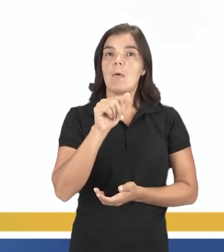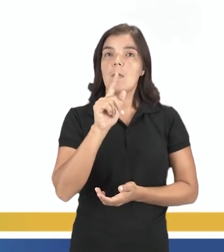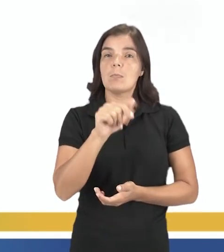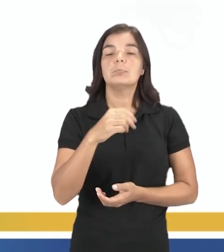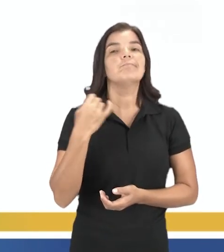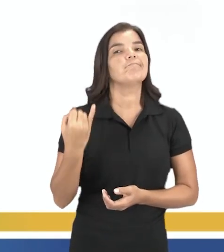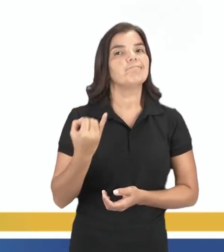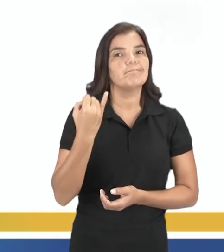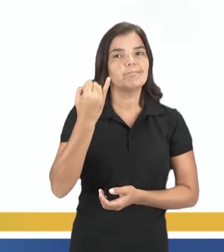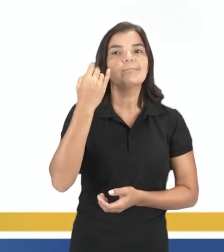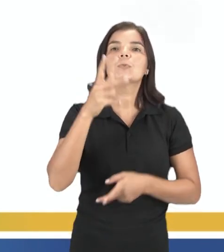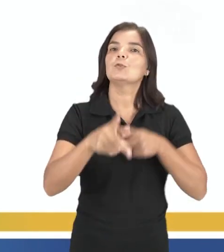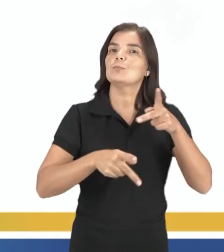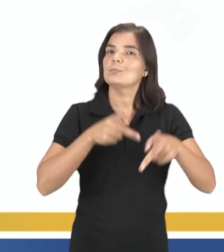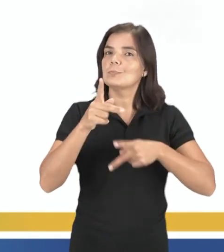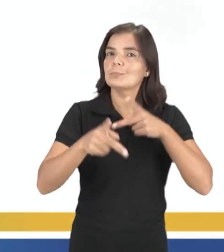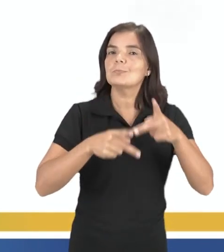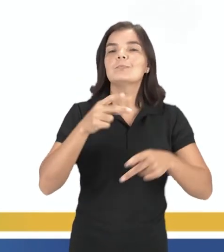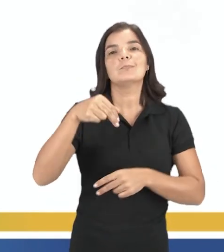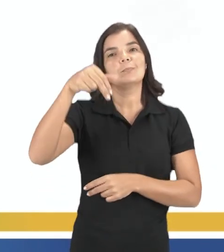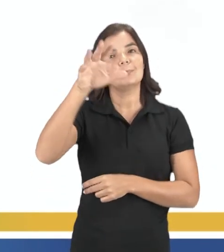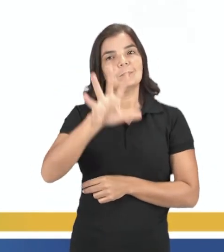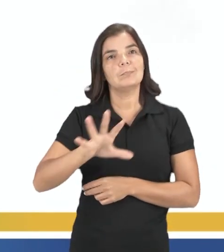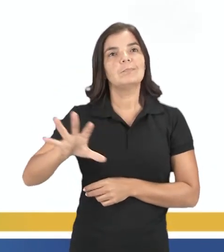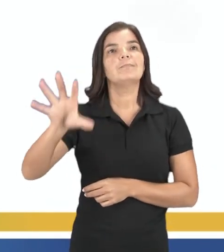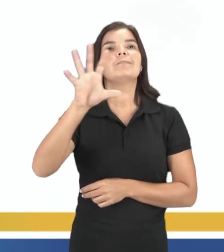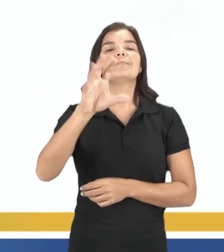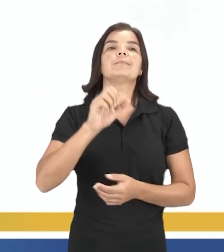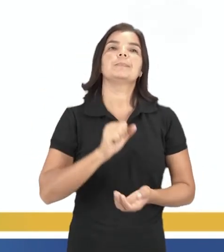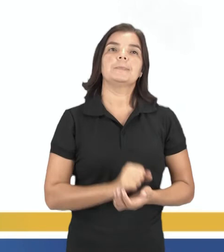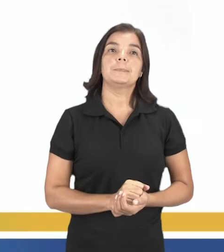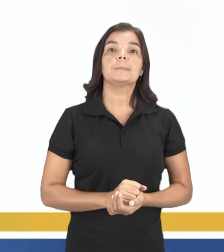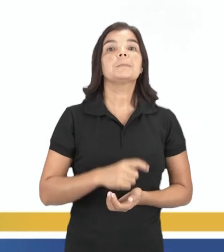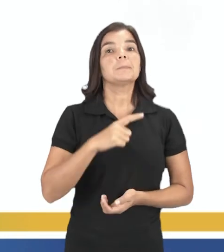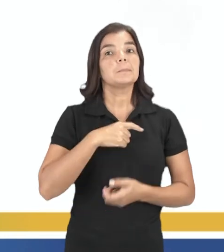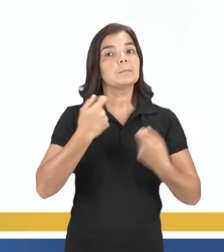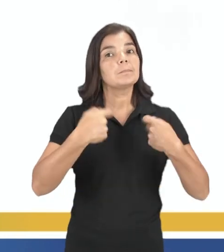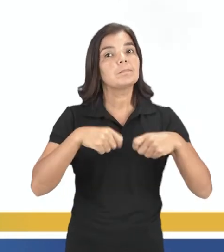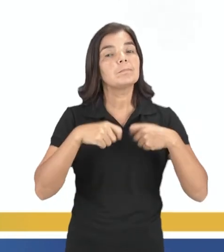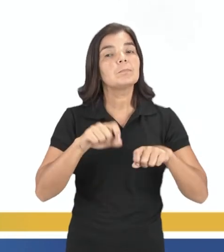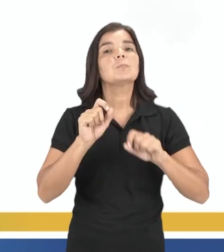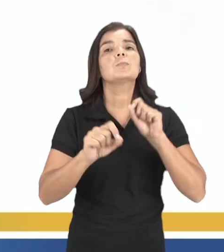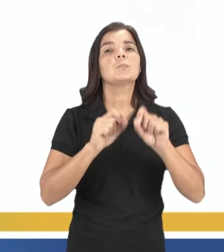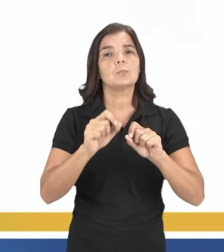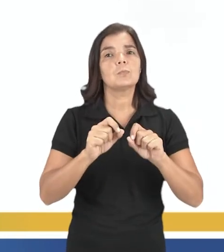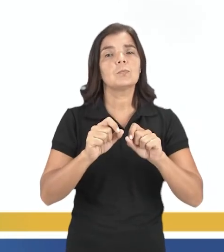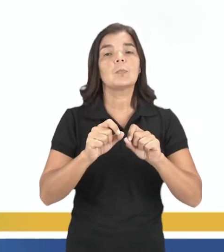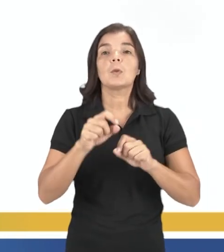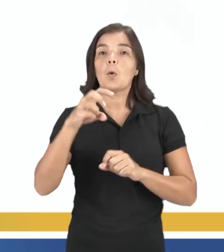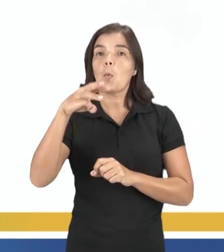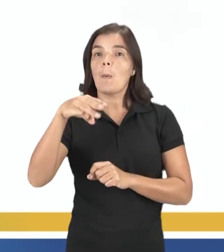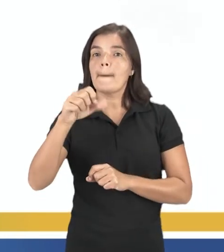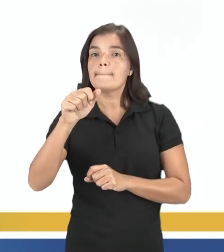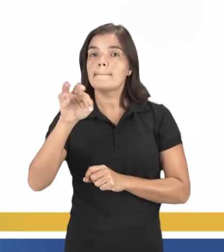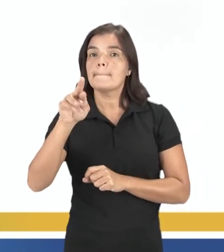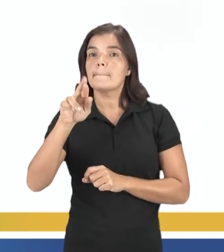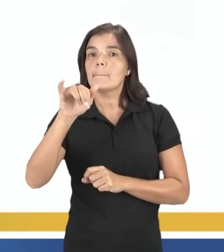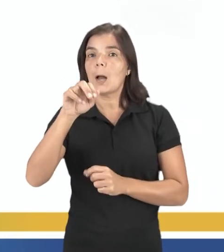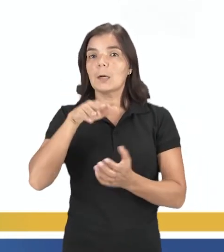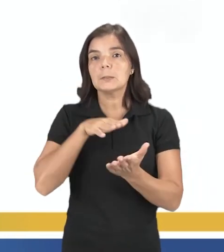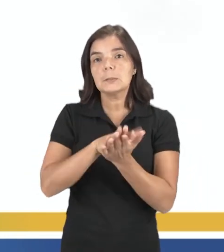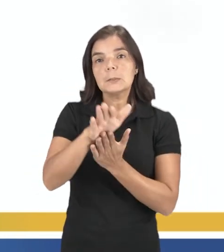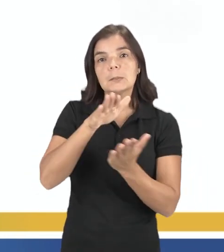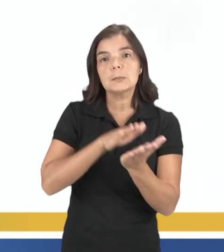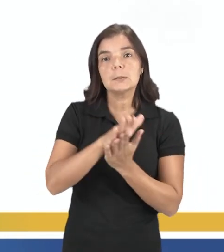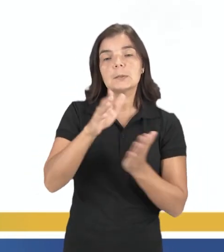muito popular no Nordeste. Na xilogravura, gente, é necessária a produção de uma matriz que depois é impressa no